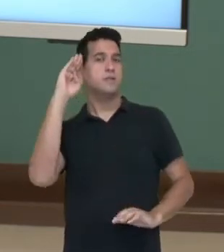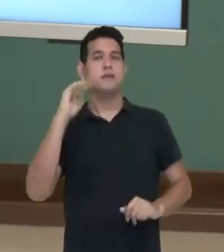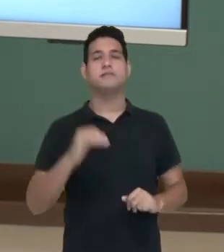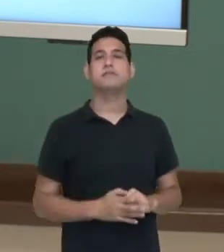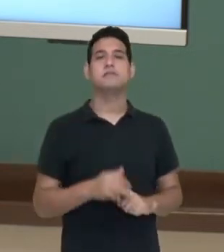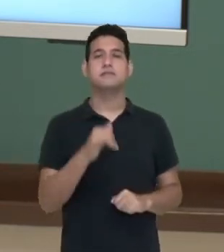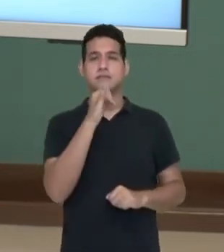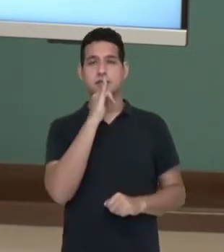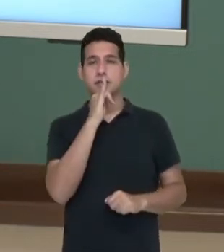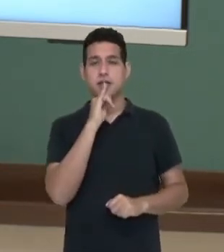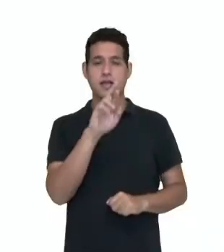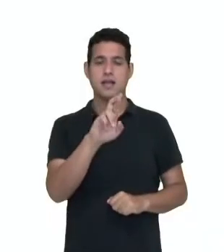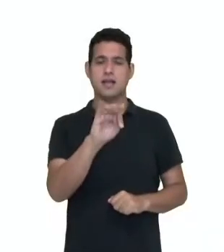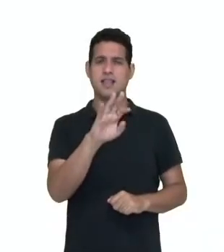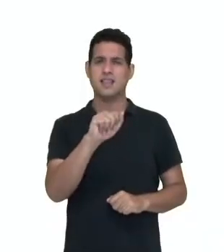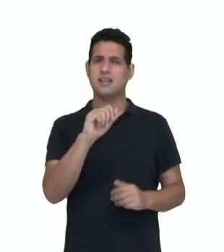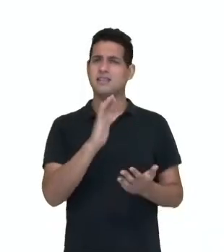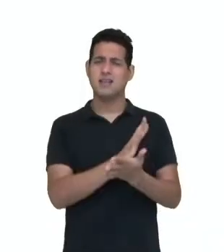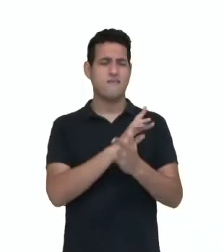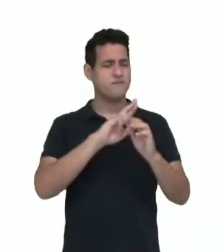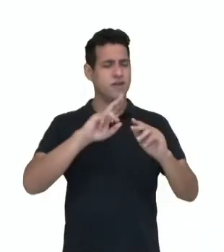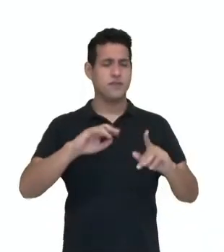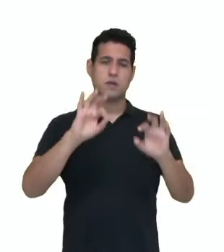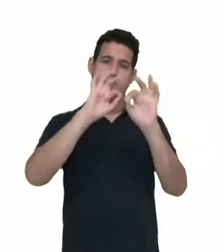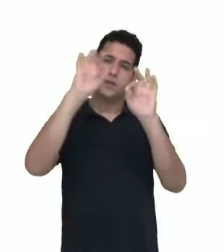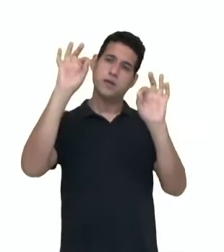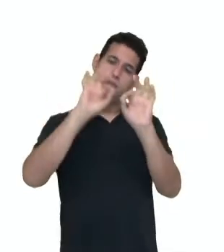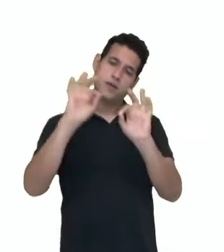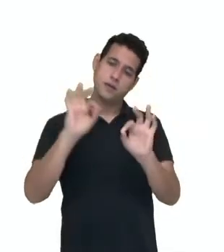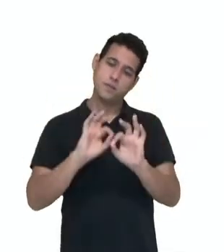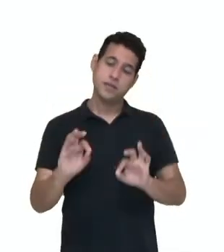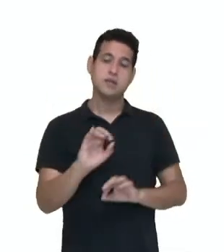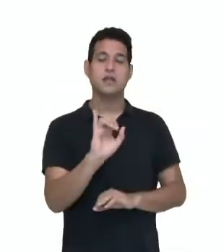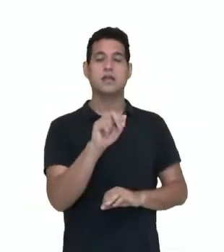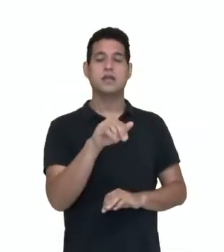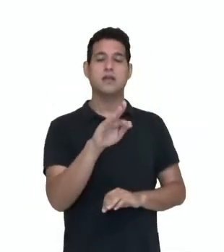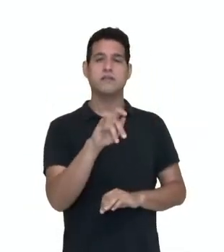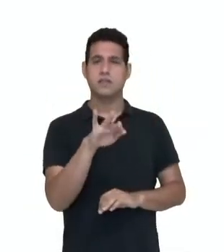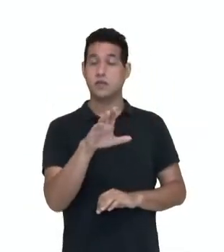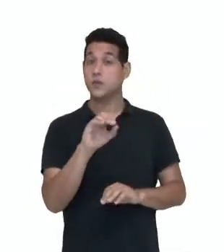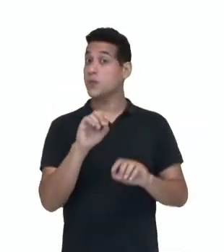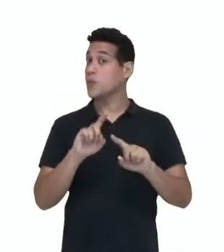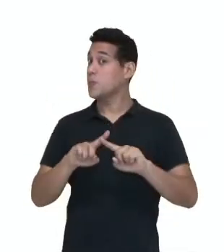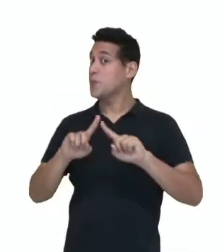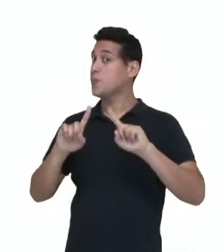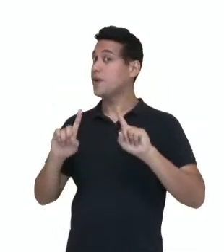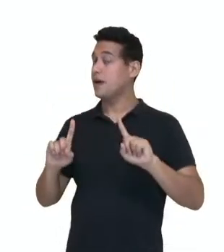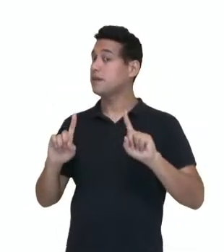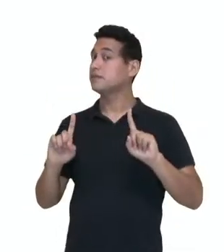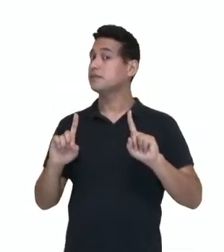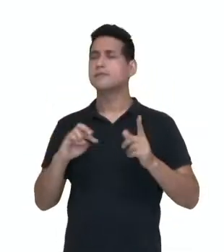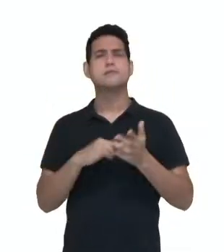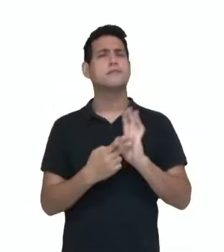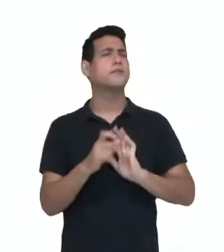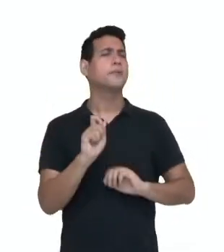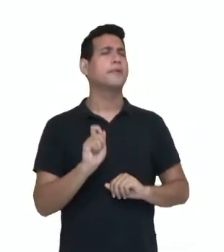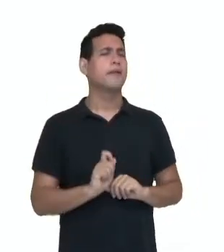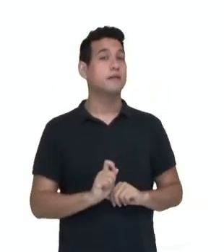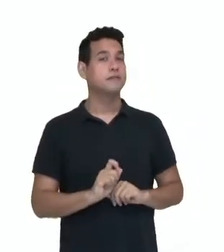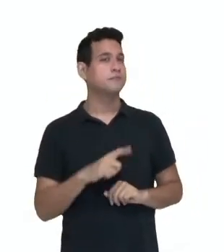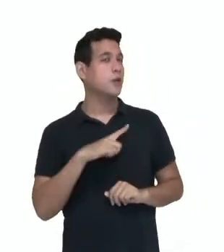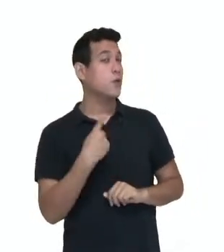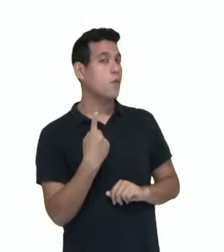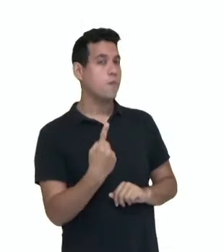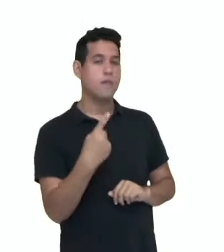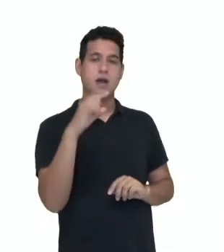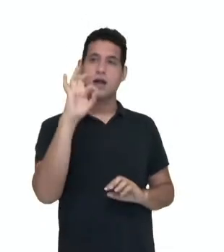Então, uma reta é formada por infinitos pontos. Lembra disso, né? Infinitos. Mas, entretanto, porém, uma única